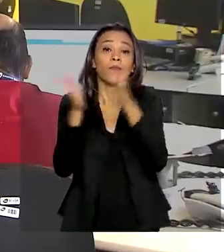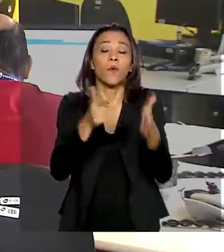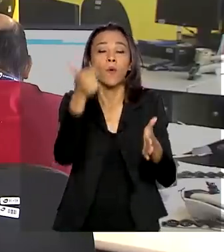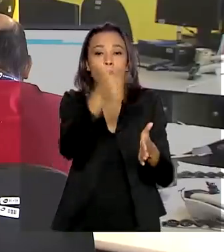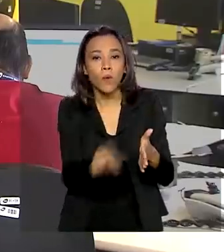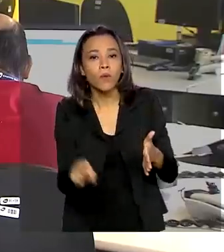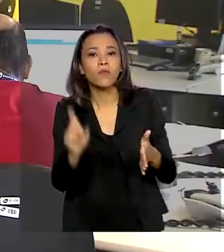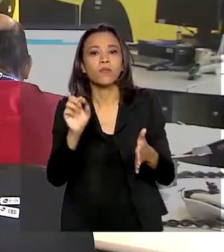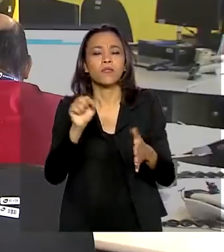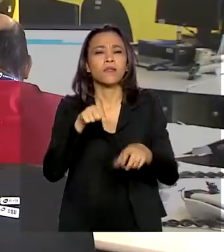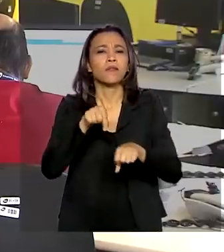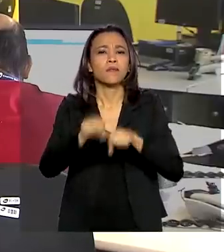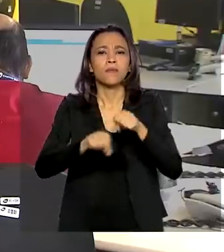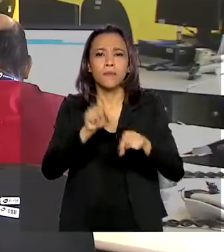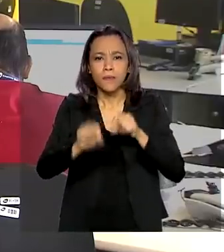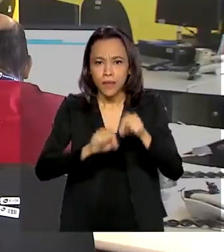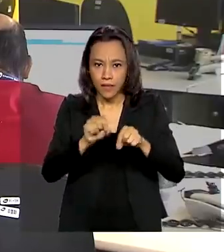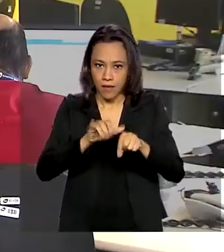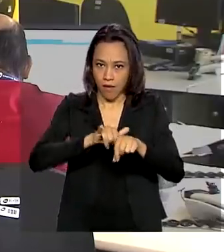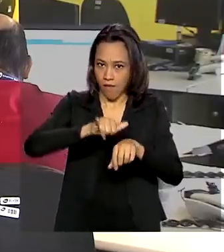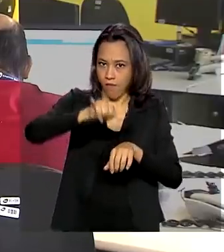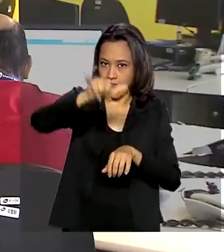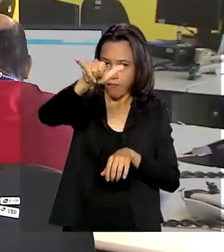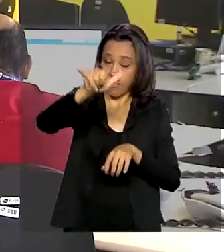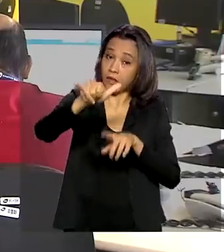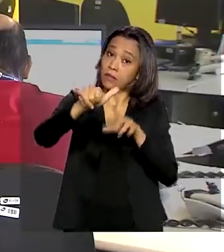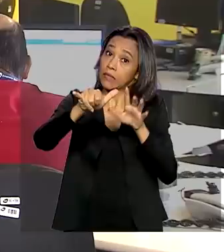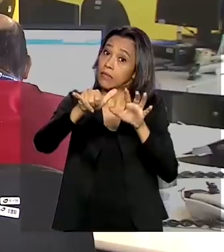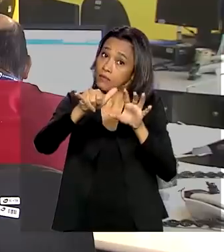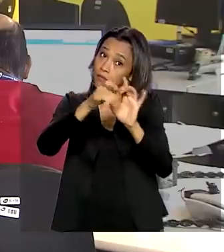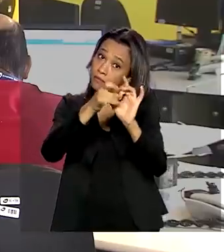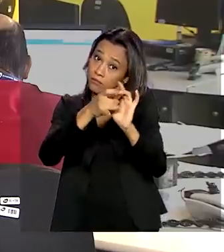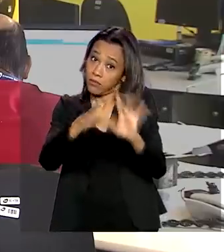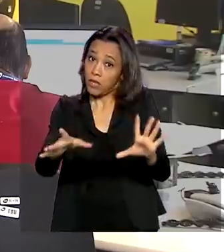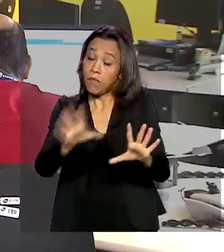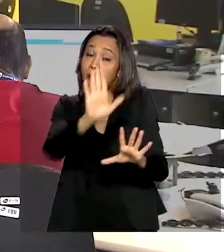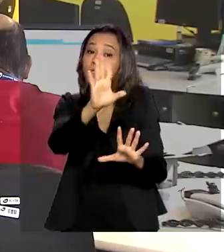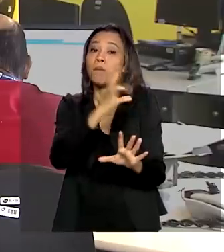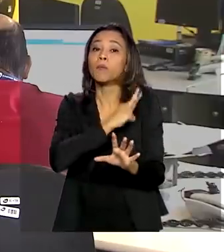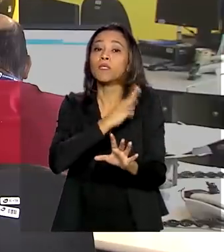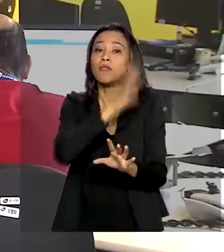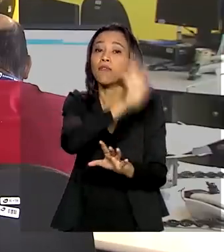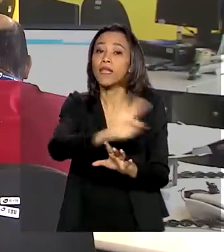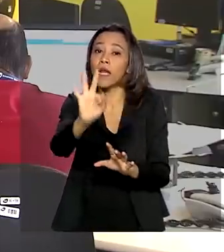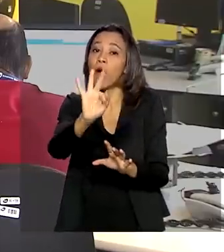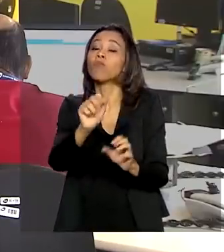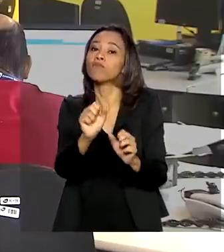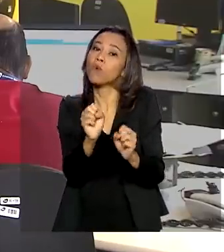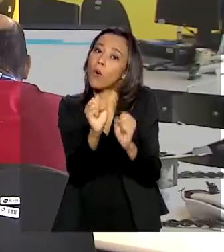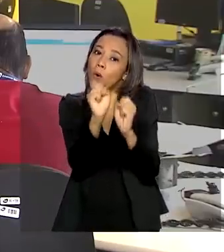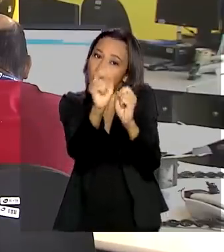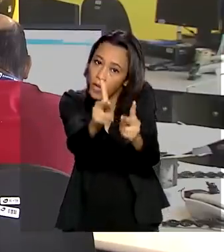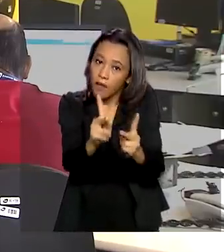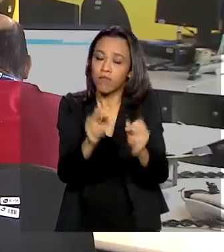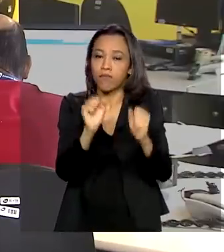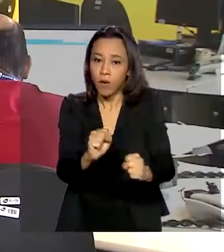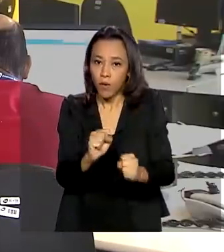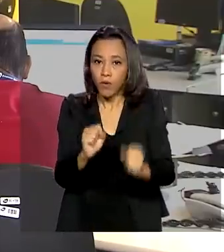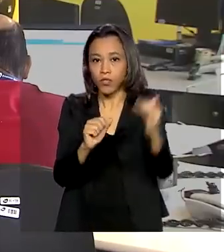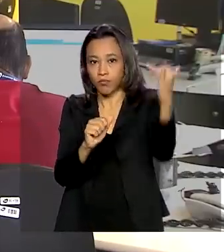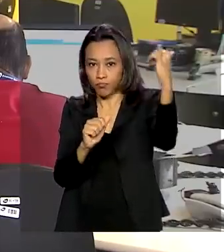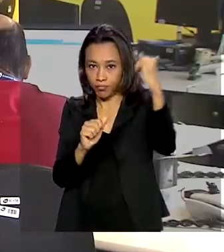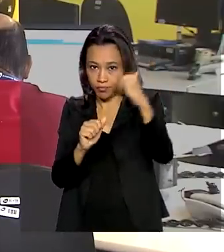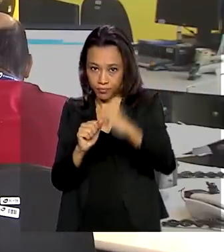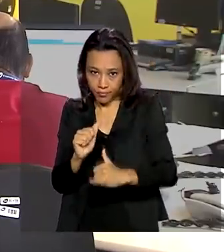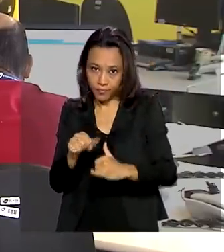conexão aérea. Está permitida desde que haja autorização da Polícia Federal e a pessoa se desloque diretamente para o